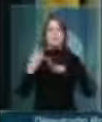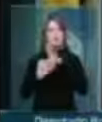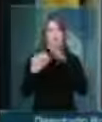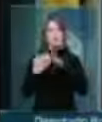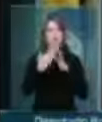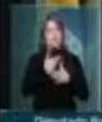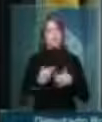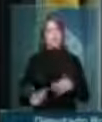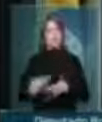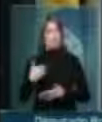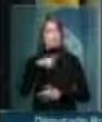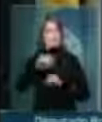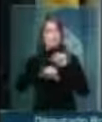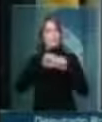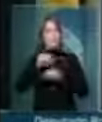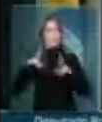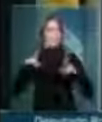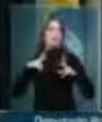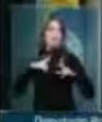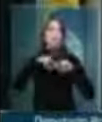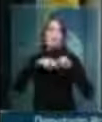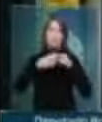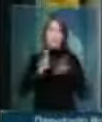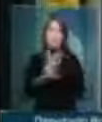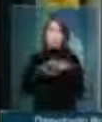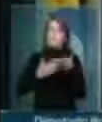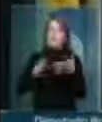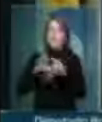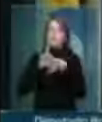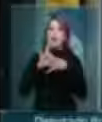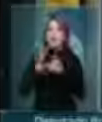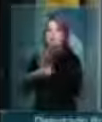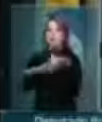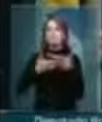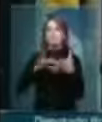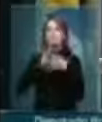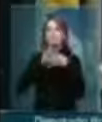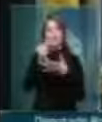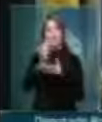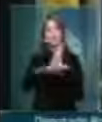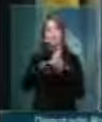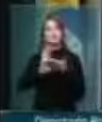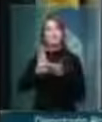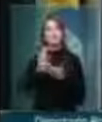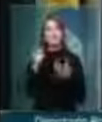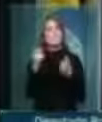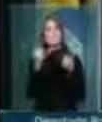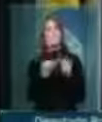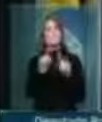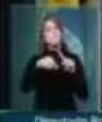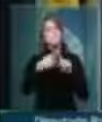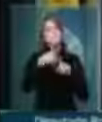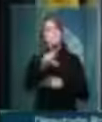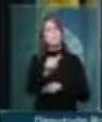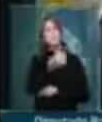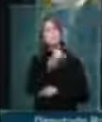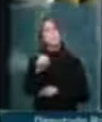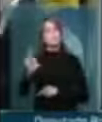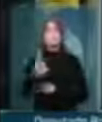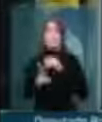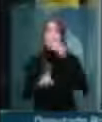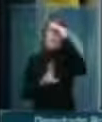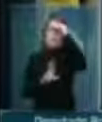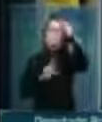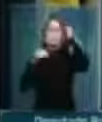documentos revelam triangulações de empresas que surgem com capital social mínimo de menos de 100 reais, senhor presidente,